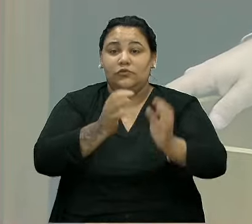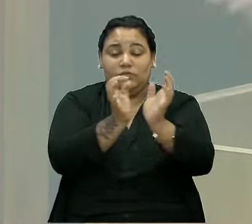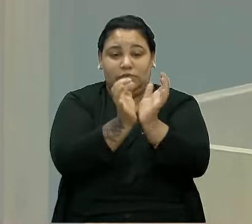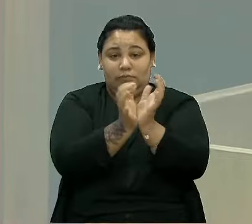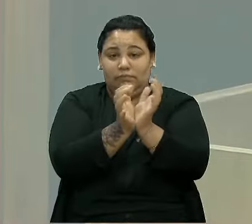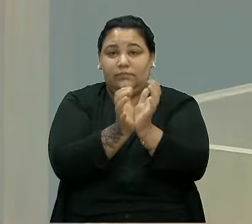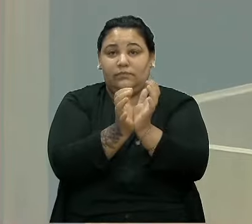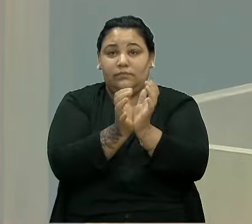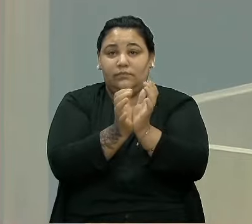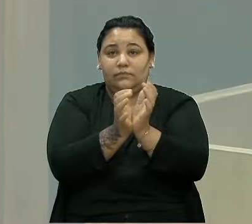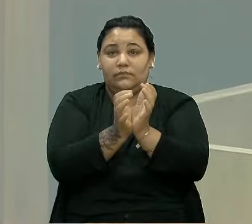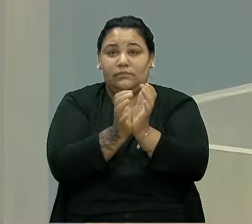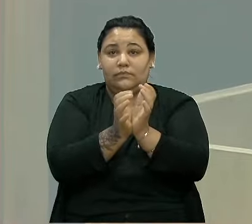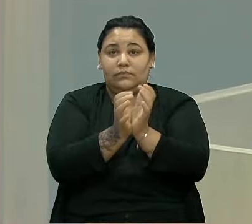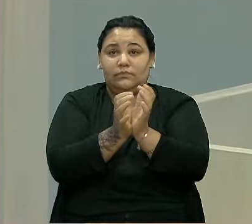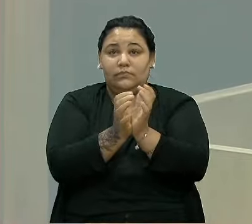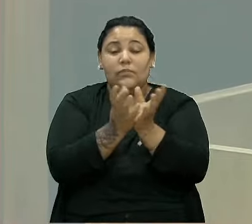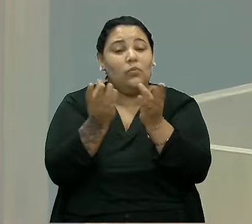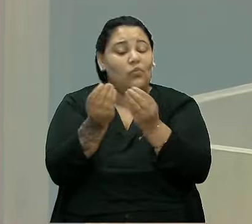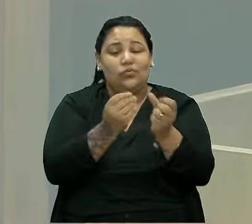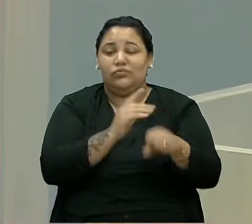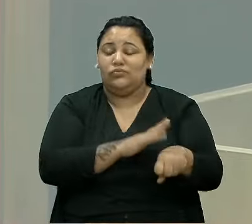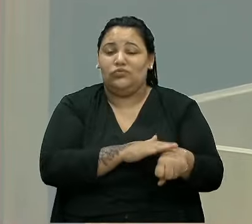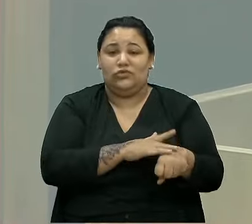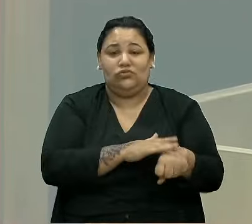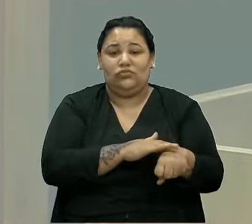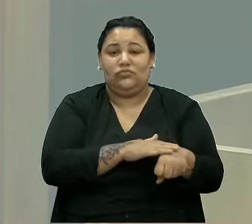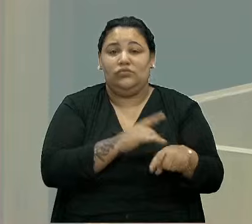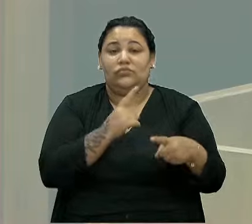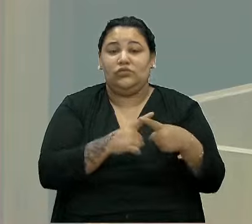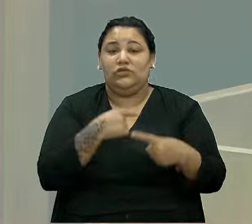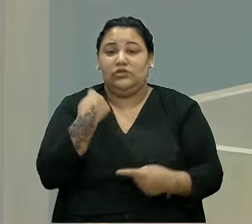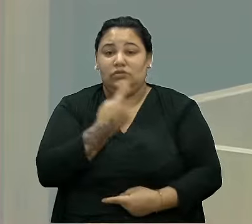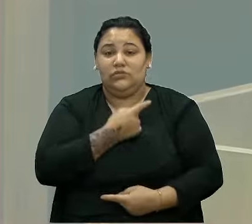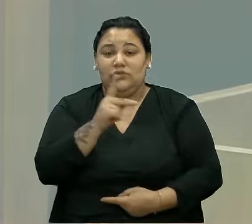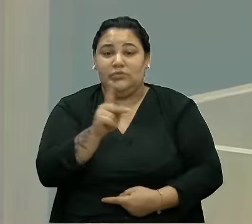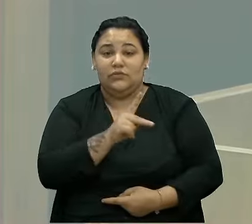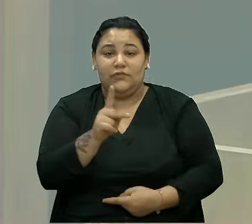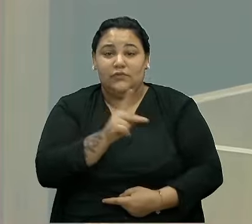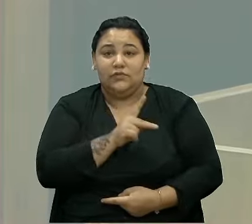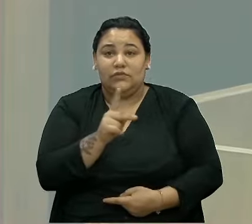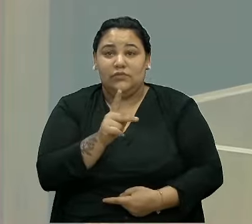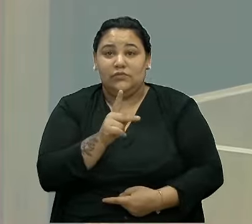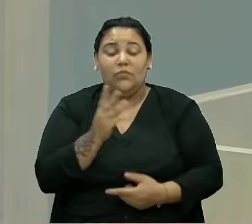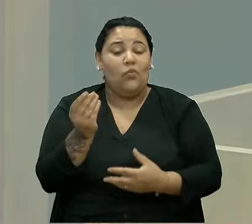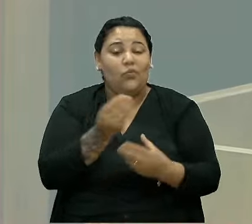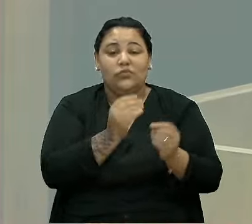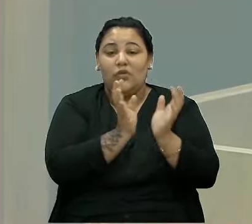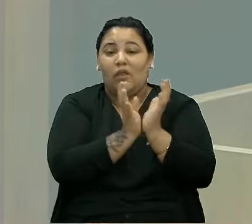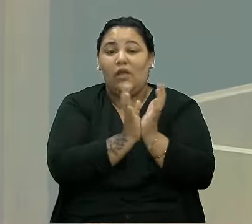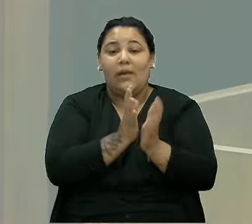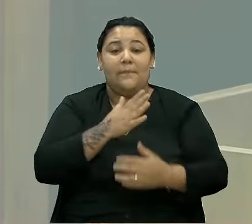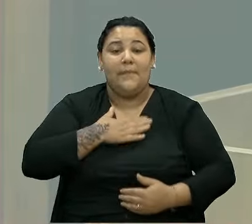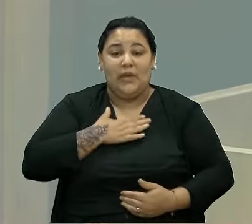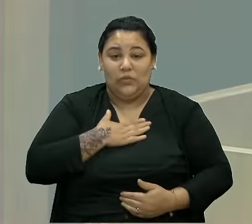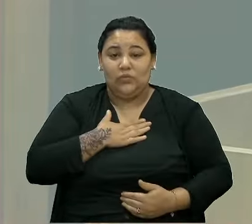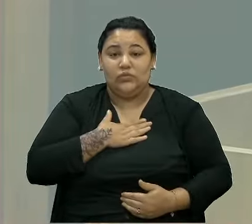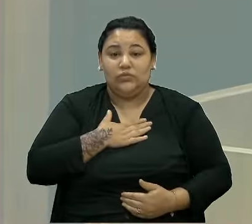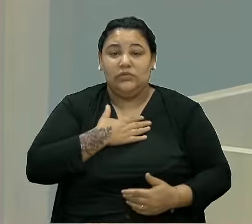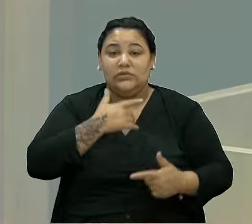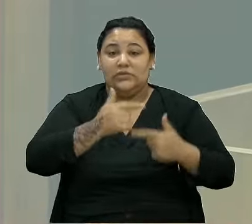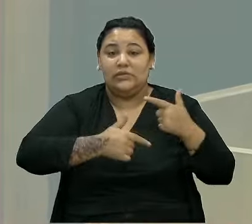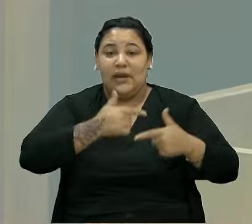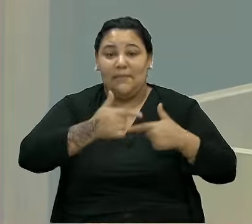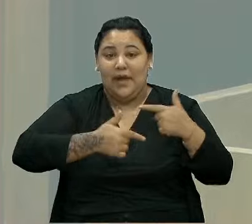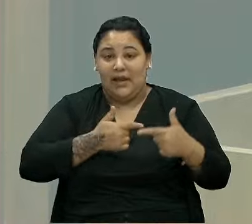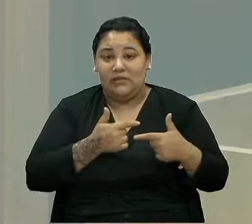profundamente adoecidos. nós, professores, muitos dos meus colegas que trabalham